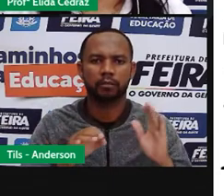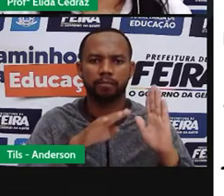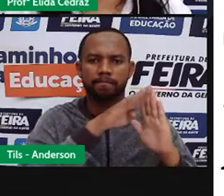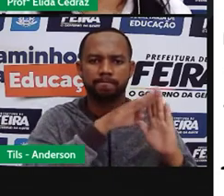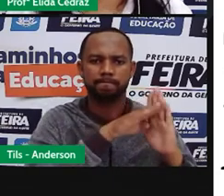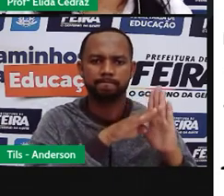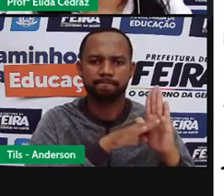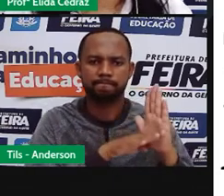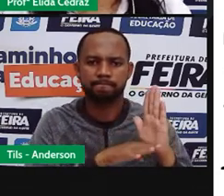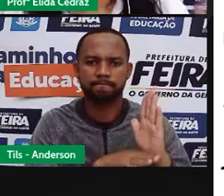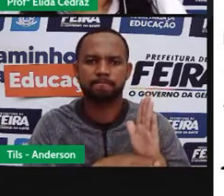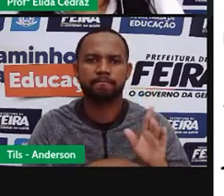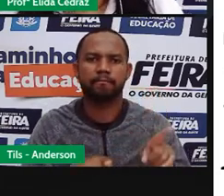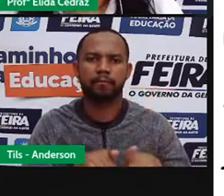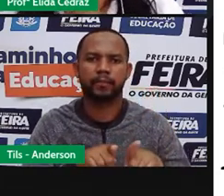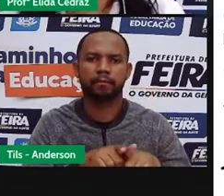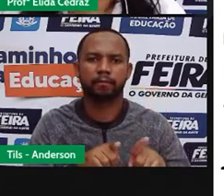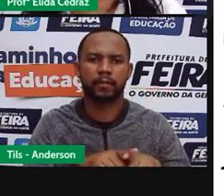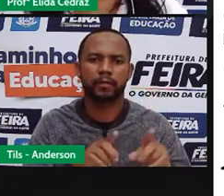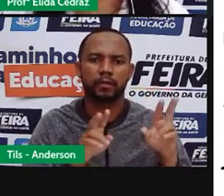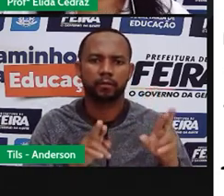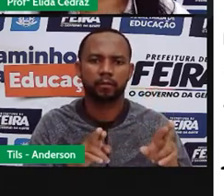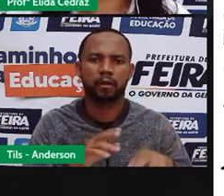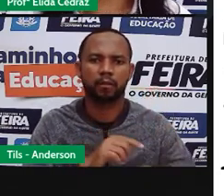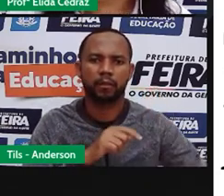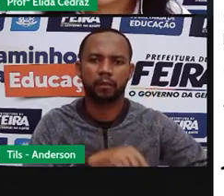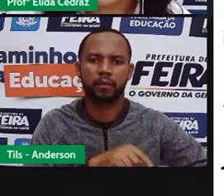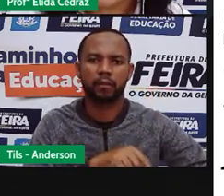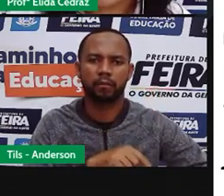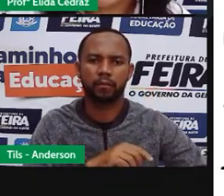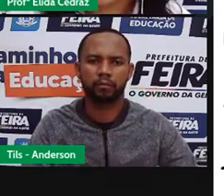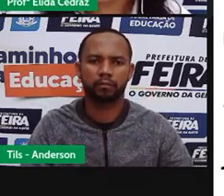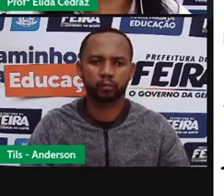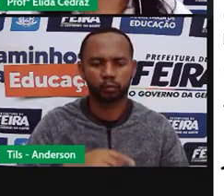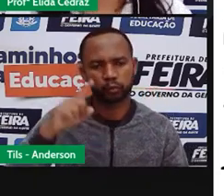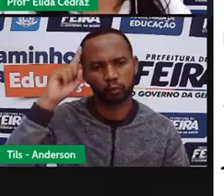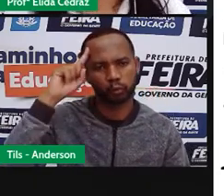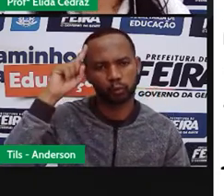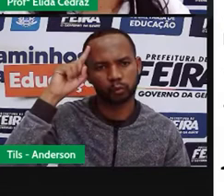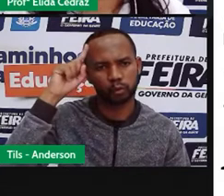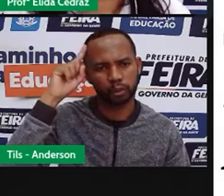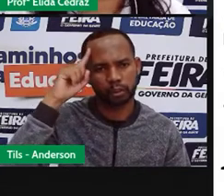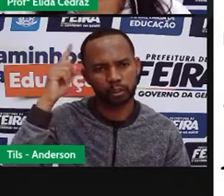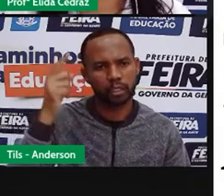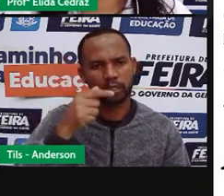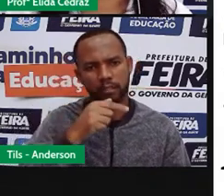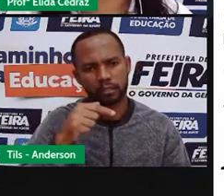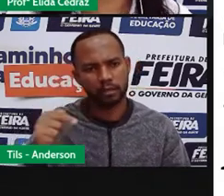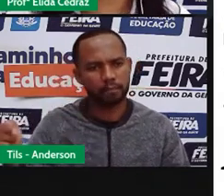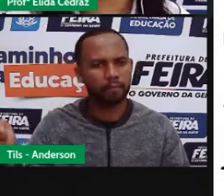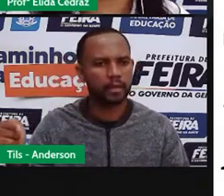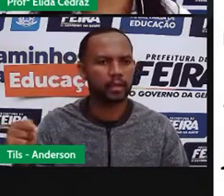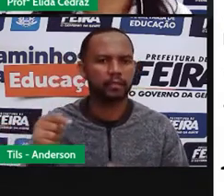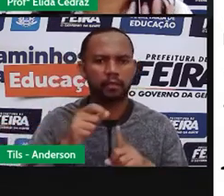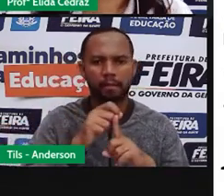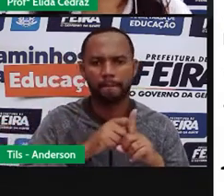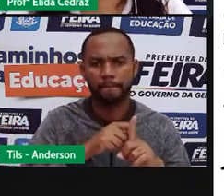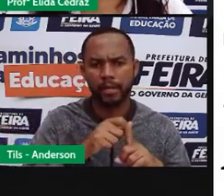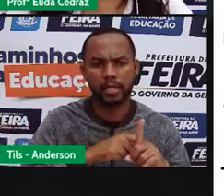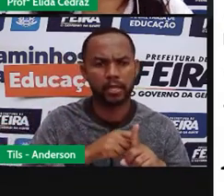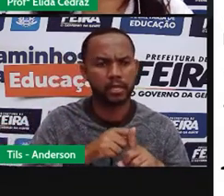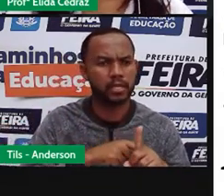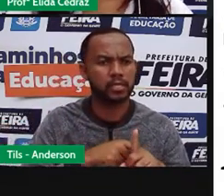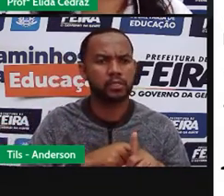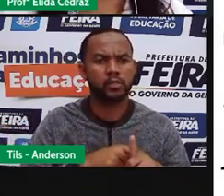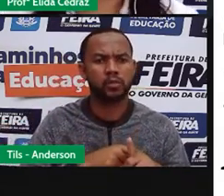os acontecimentos de acordo com o tempo. Diariamente semanalmente mensalmente e